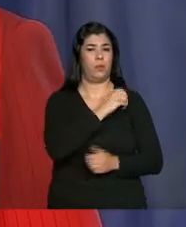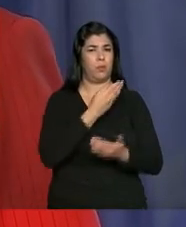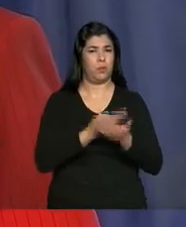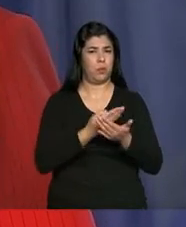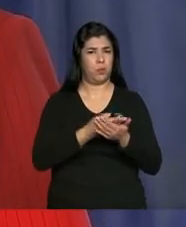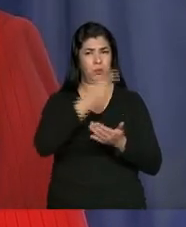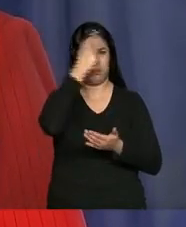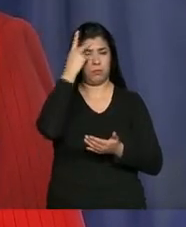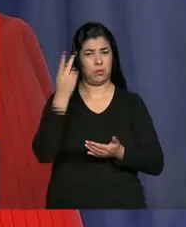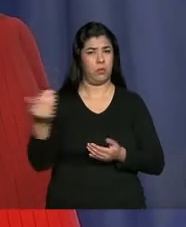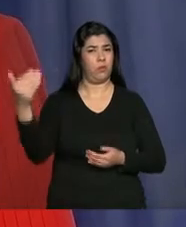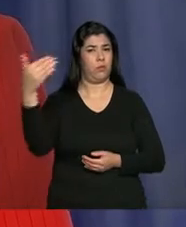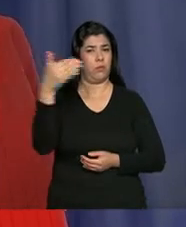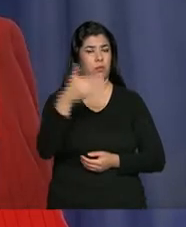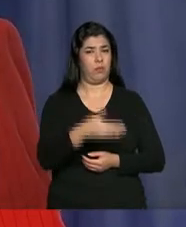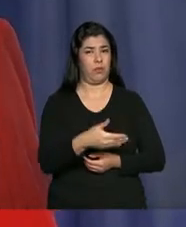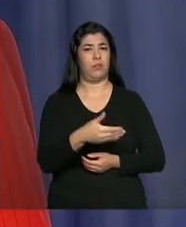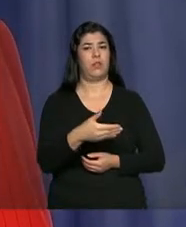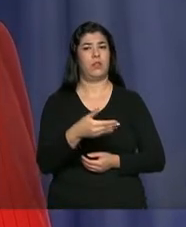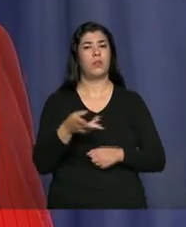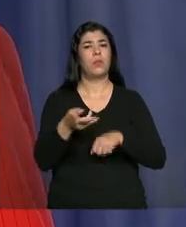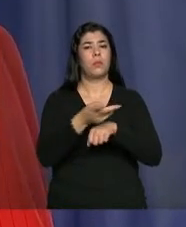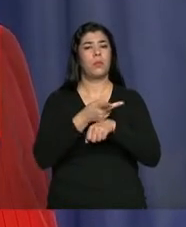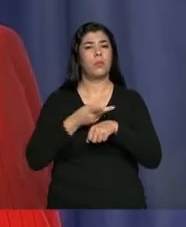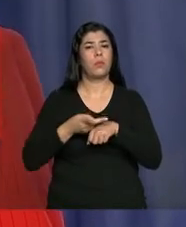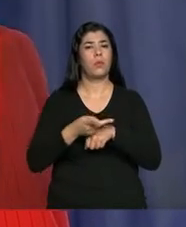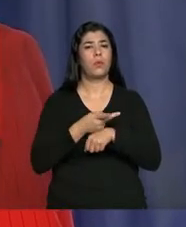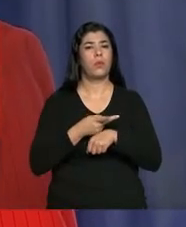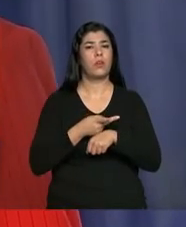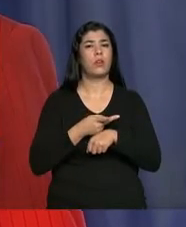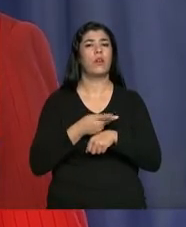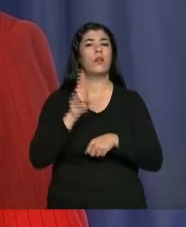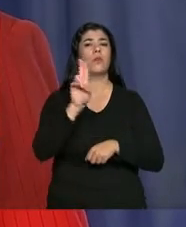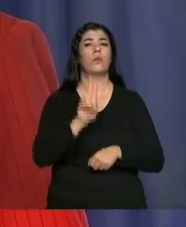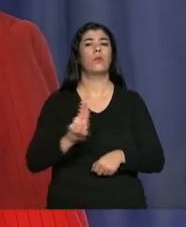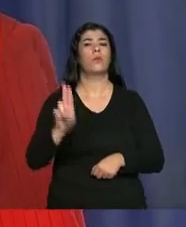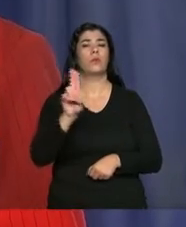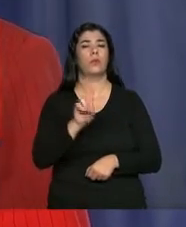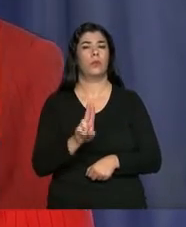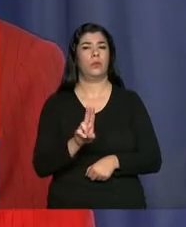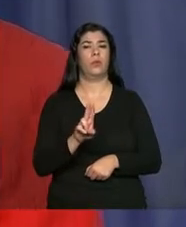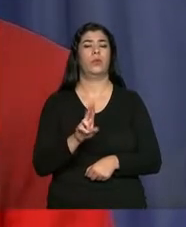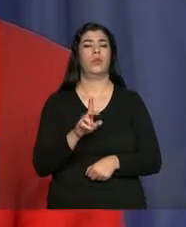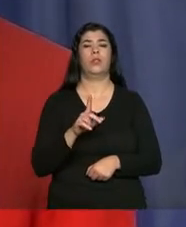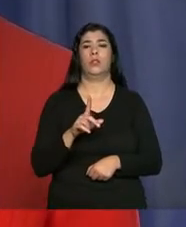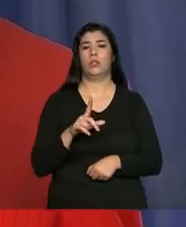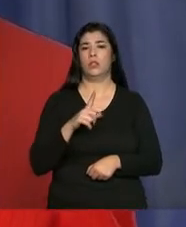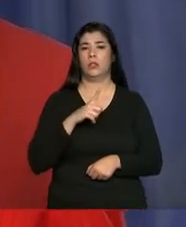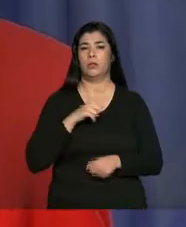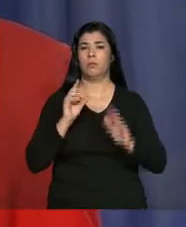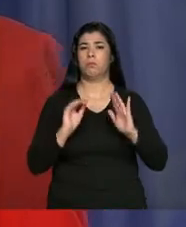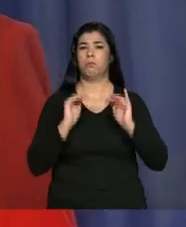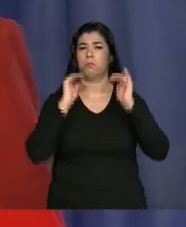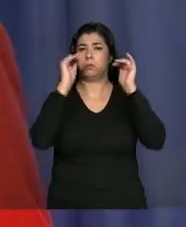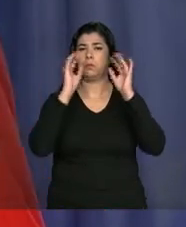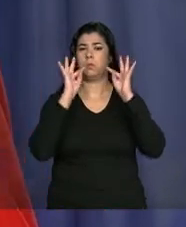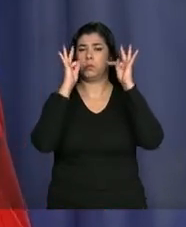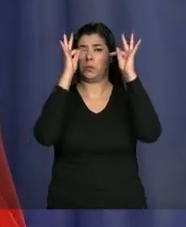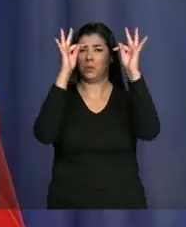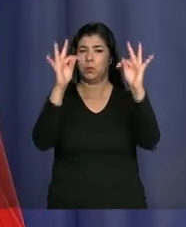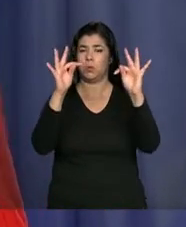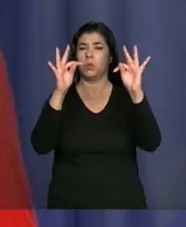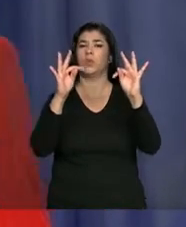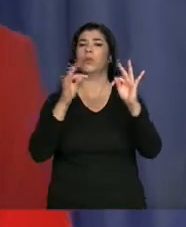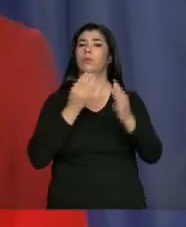buscam universidades de alto nível para